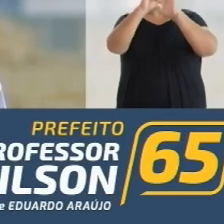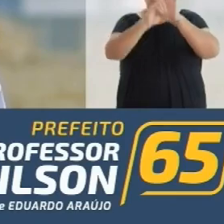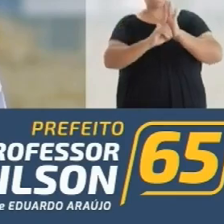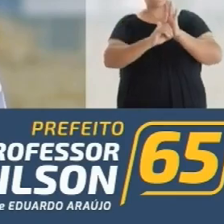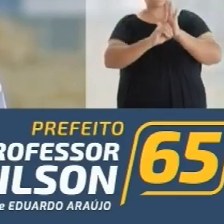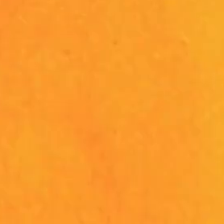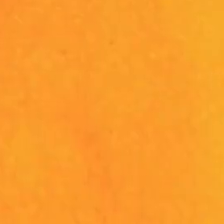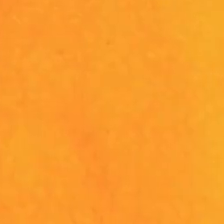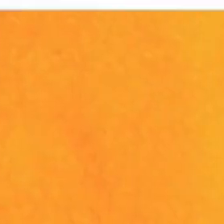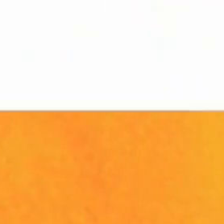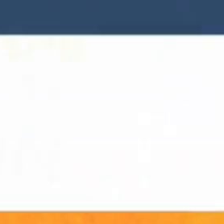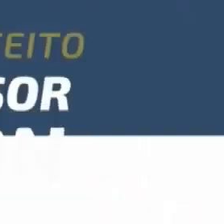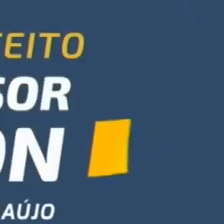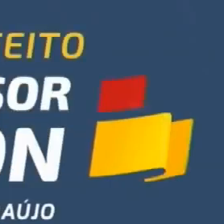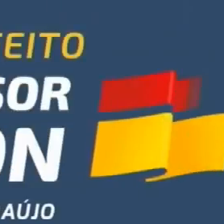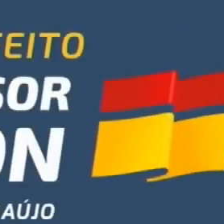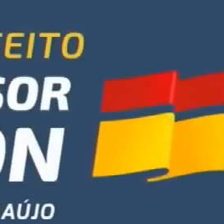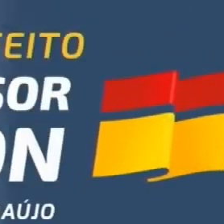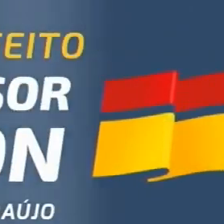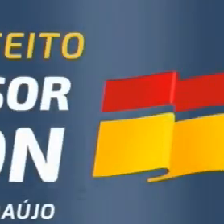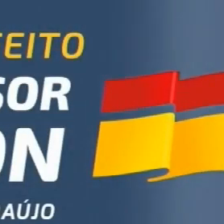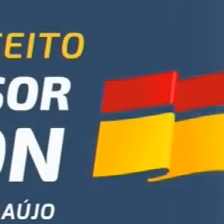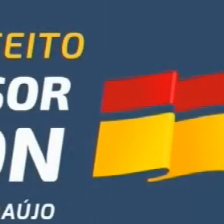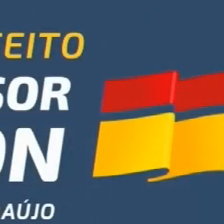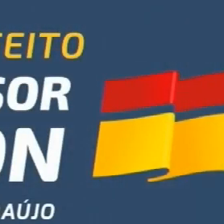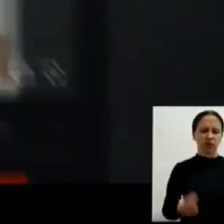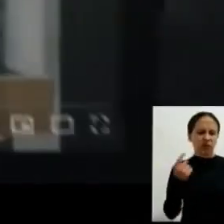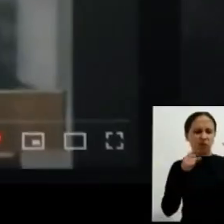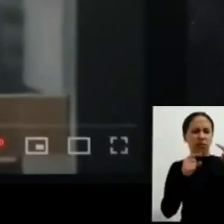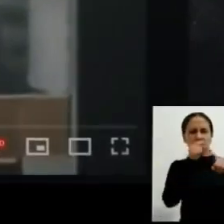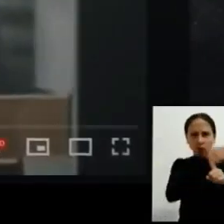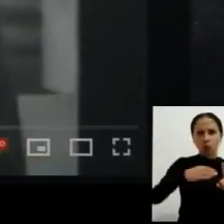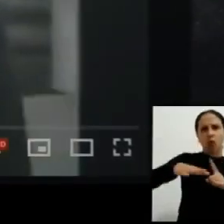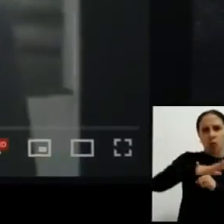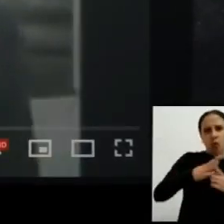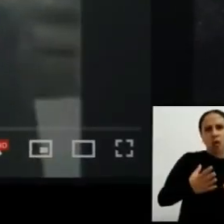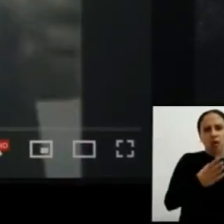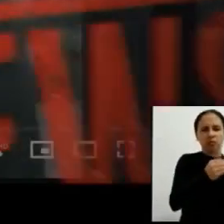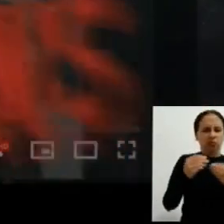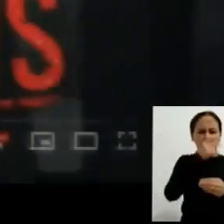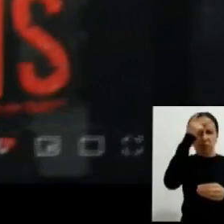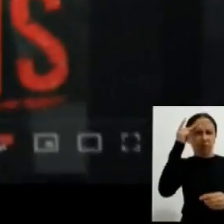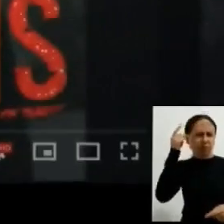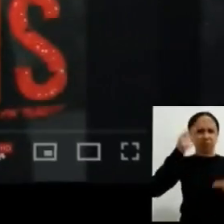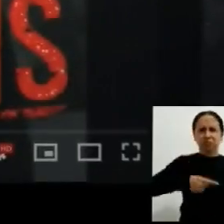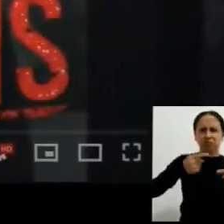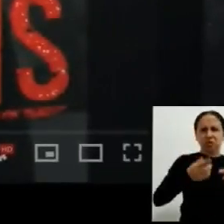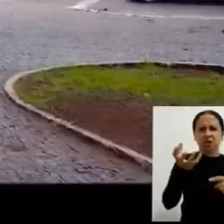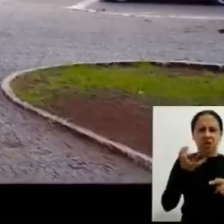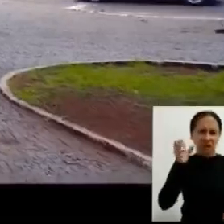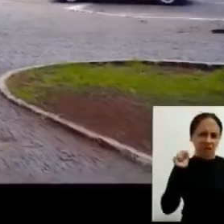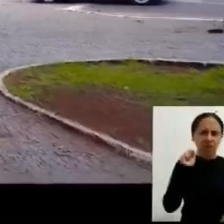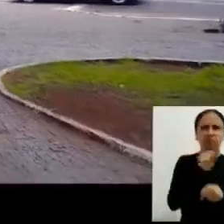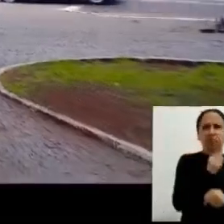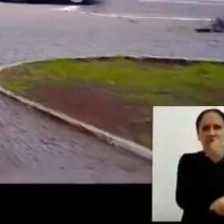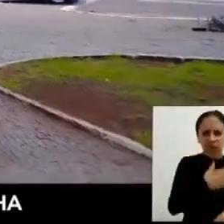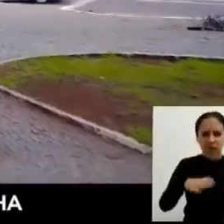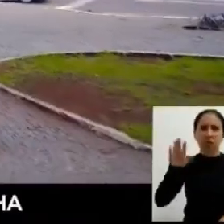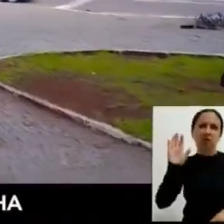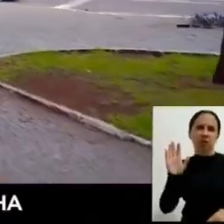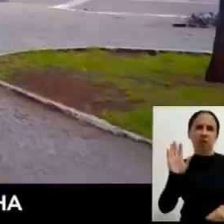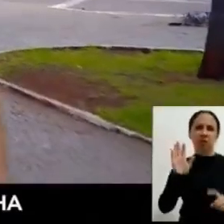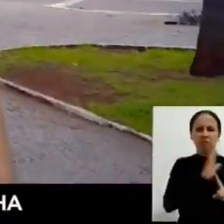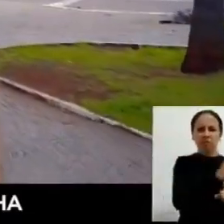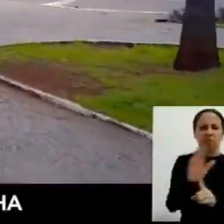sua dignidade Professor Edilson, PC do B65 Esse tapa na cara da sociedade Tem muito político